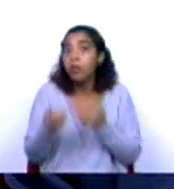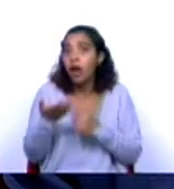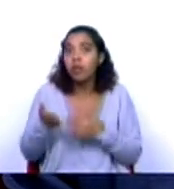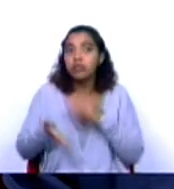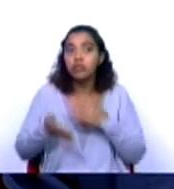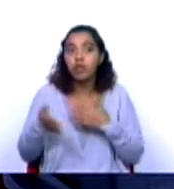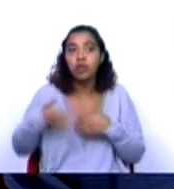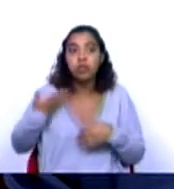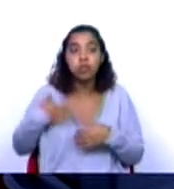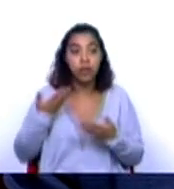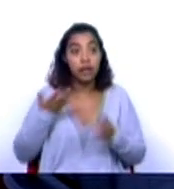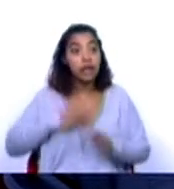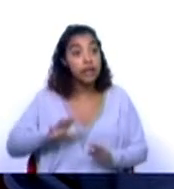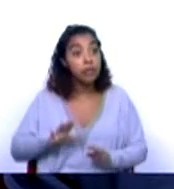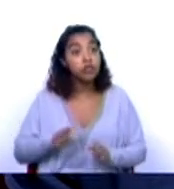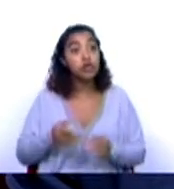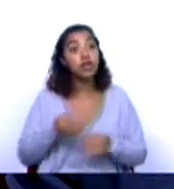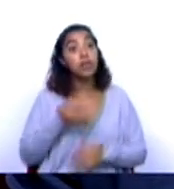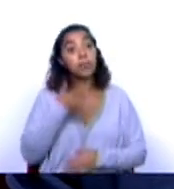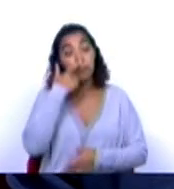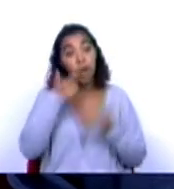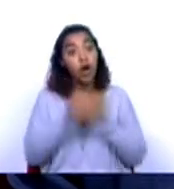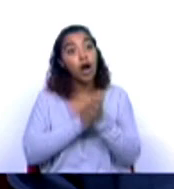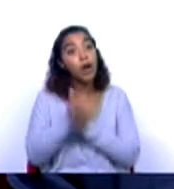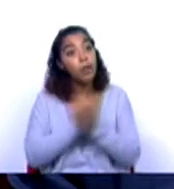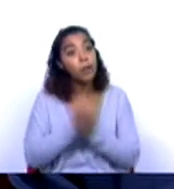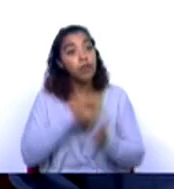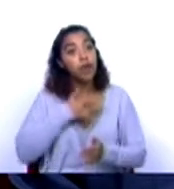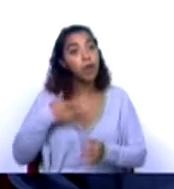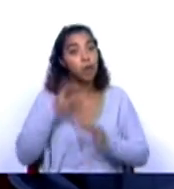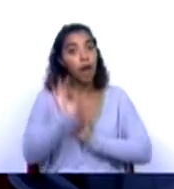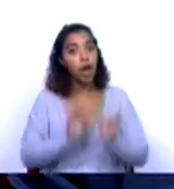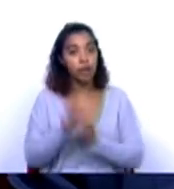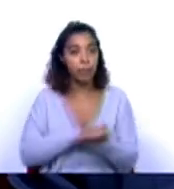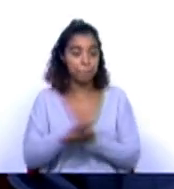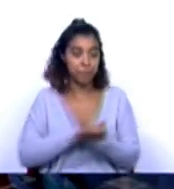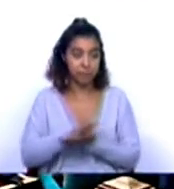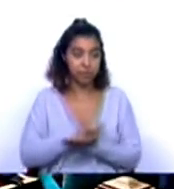Queremos que as pessoas utilizem os cuidados de saúde primários como porta de entrada no SNS.